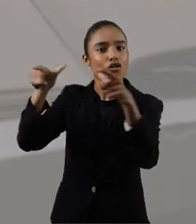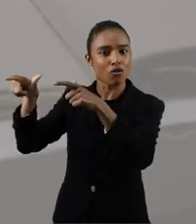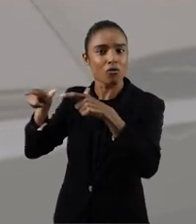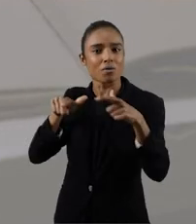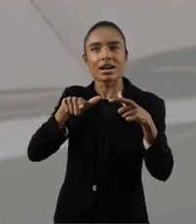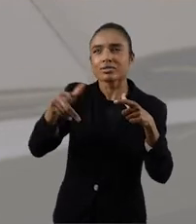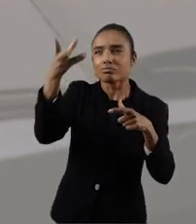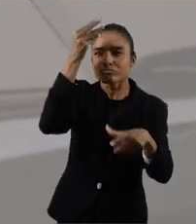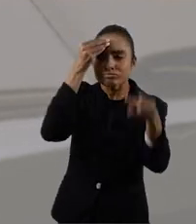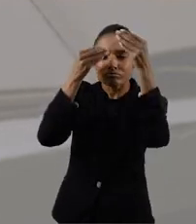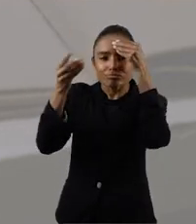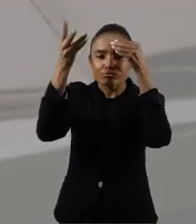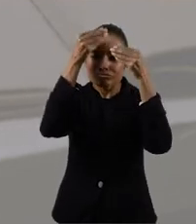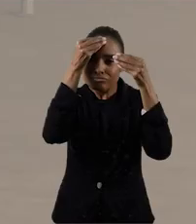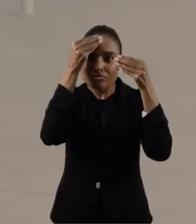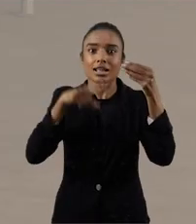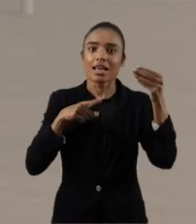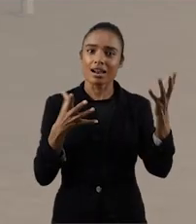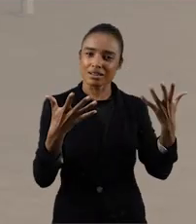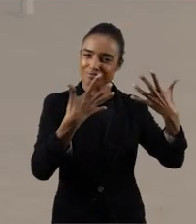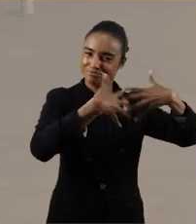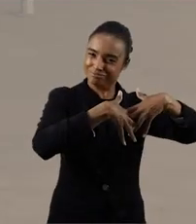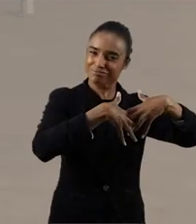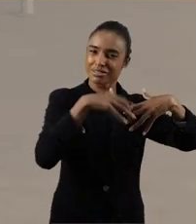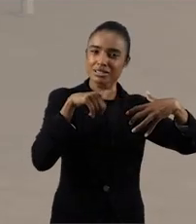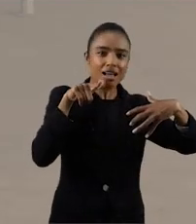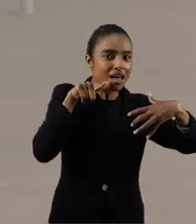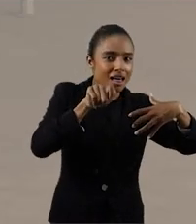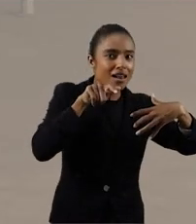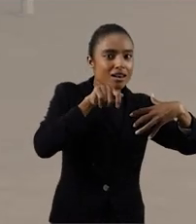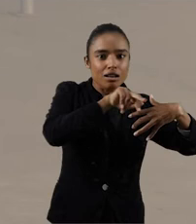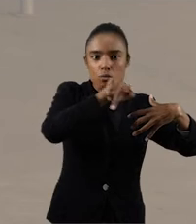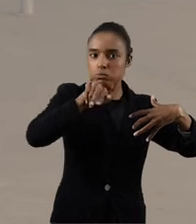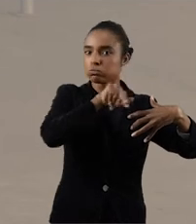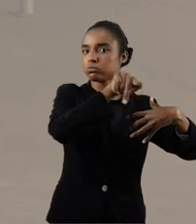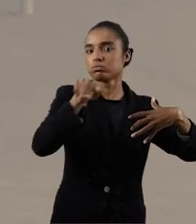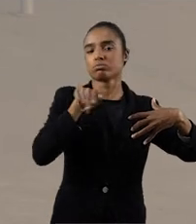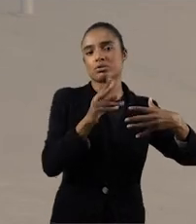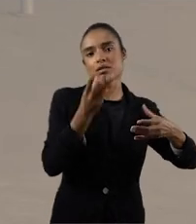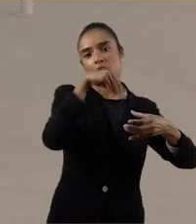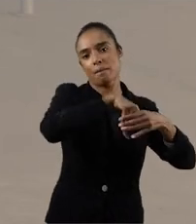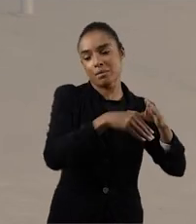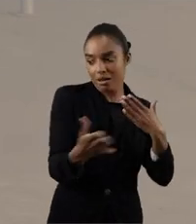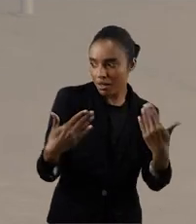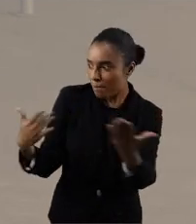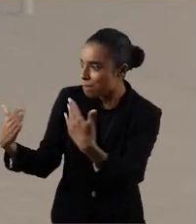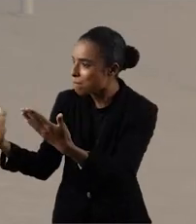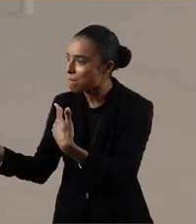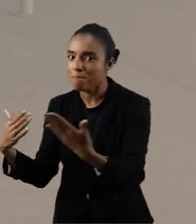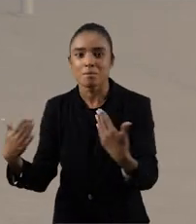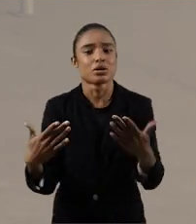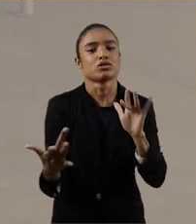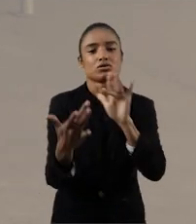uma teia de relações linguísticas que vem a partir de relações interpessoais e relacionais. E essa